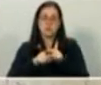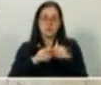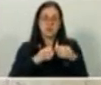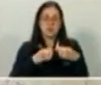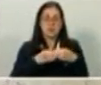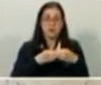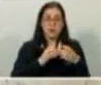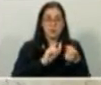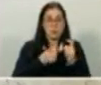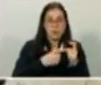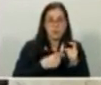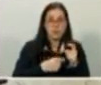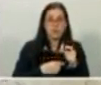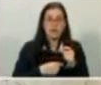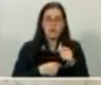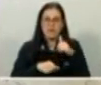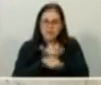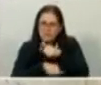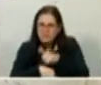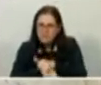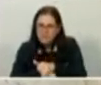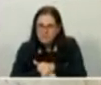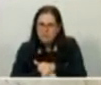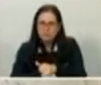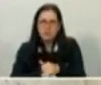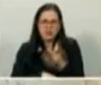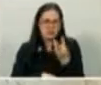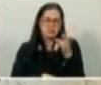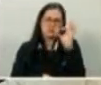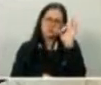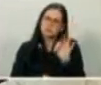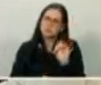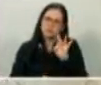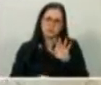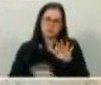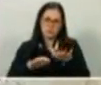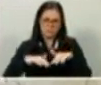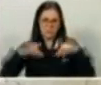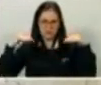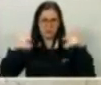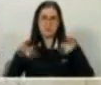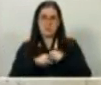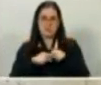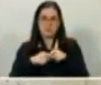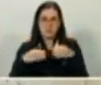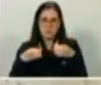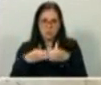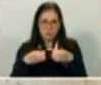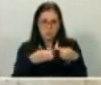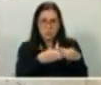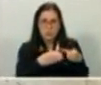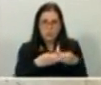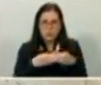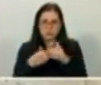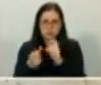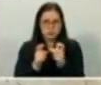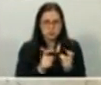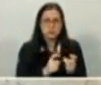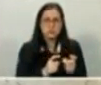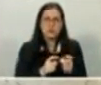faltei em 3% das sessões da Câmara, de plenárias, e nas comissões, em 3%,